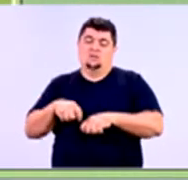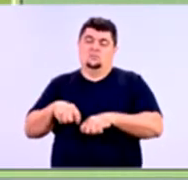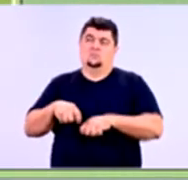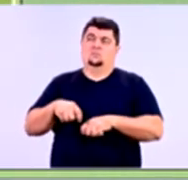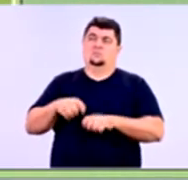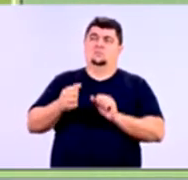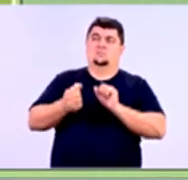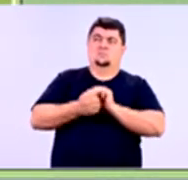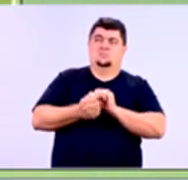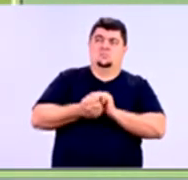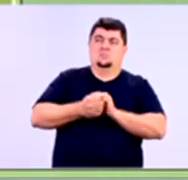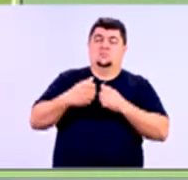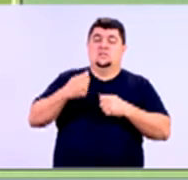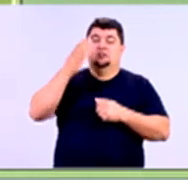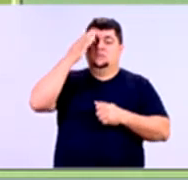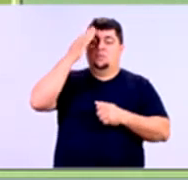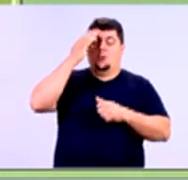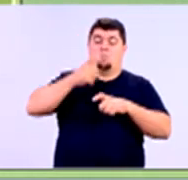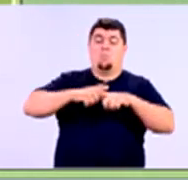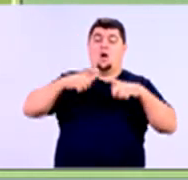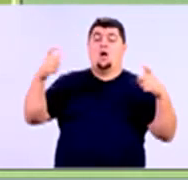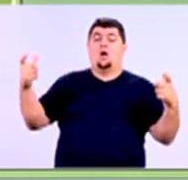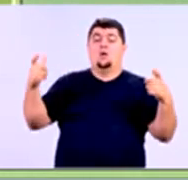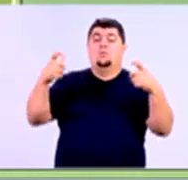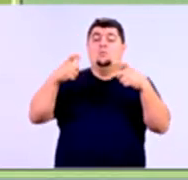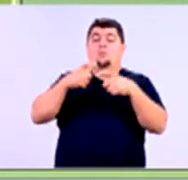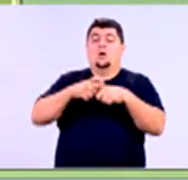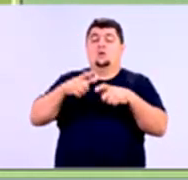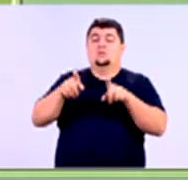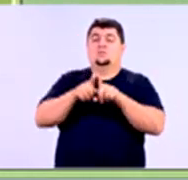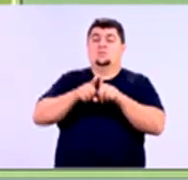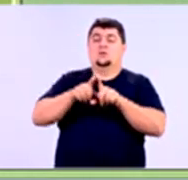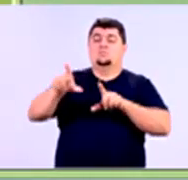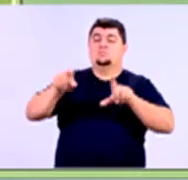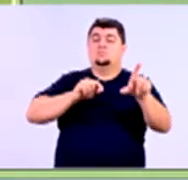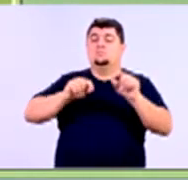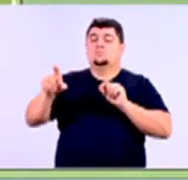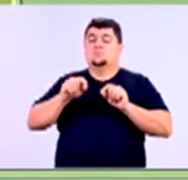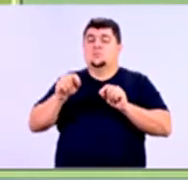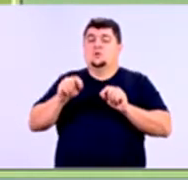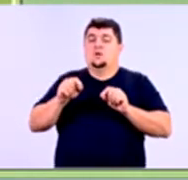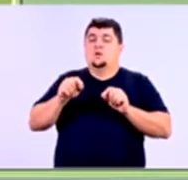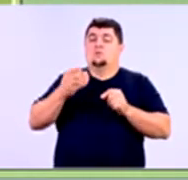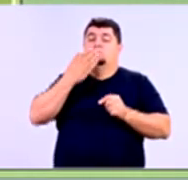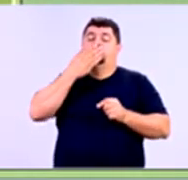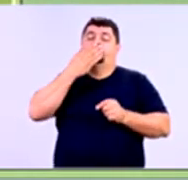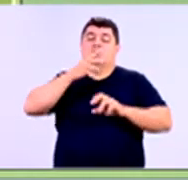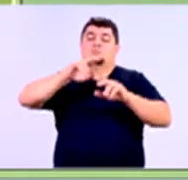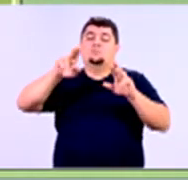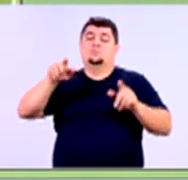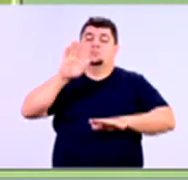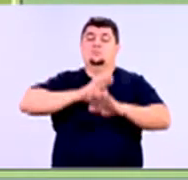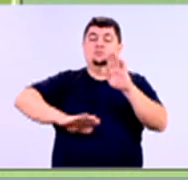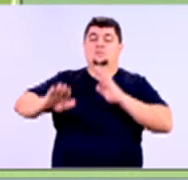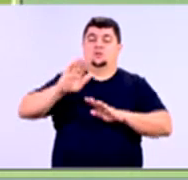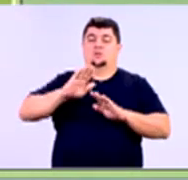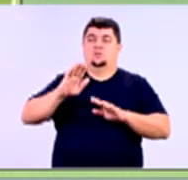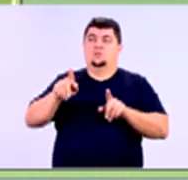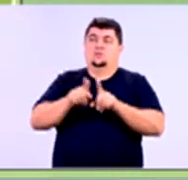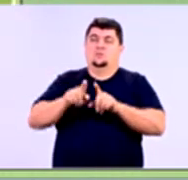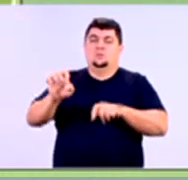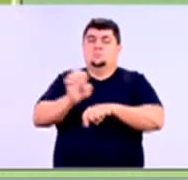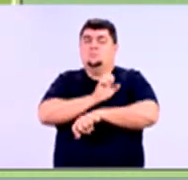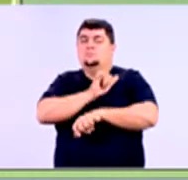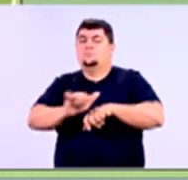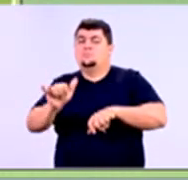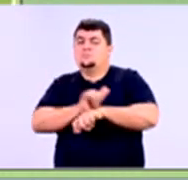Junto a isso, você tem que mensurar, identificar e classificar a exposição ao risco. E implementar estratégia de